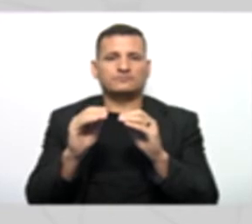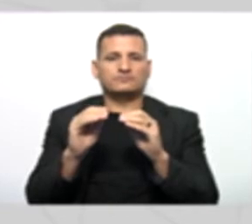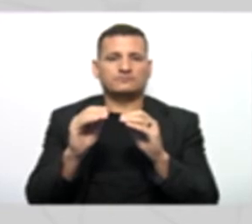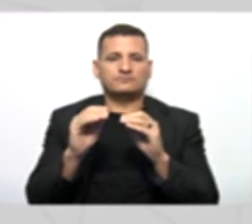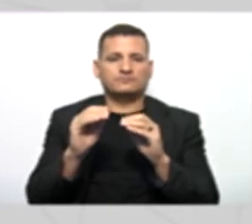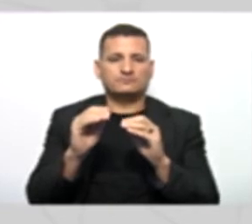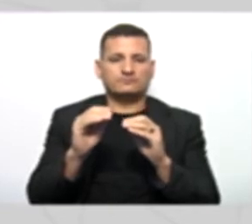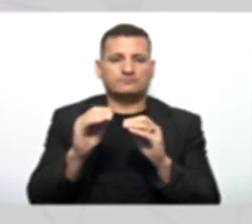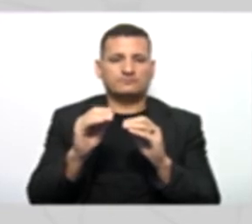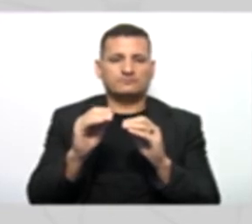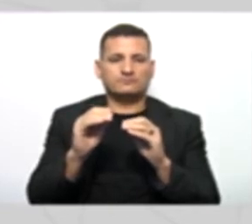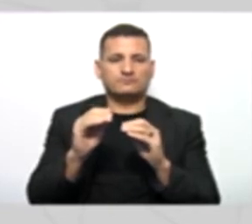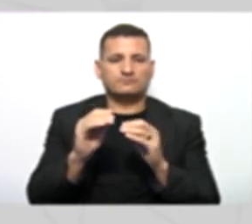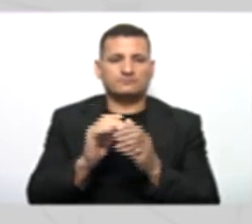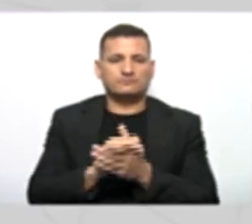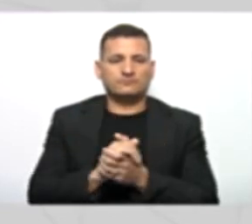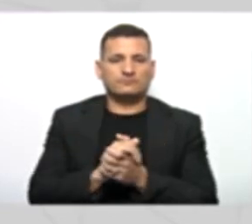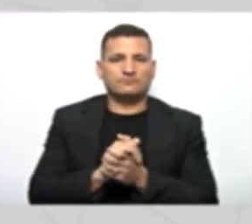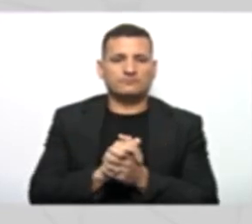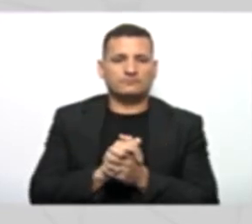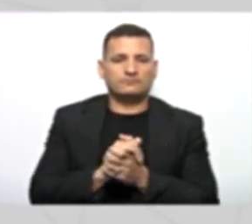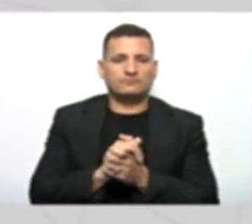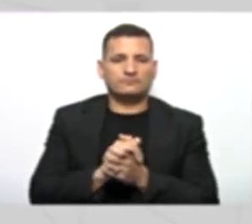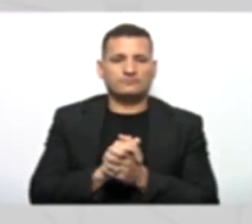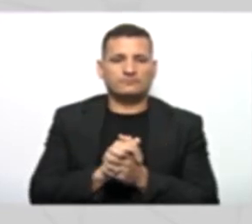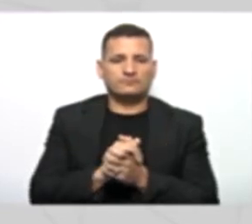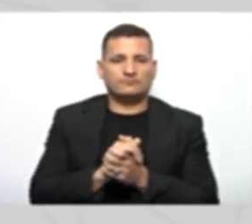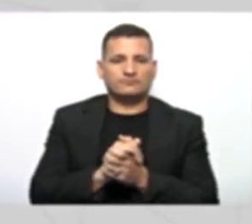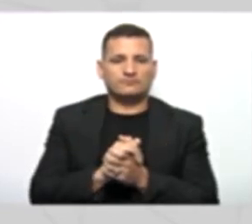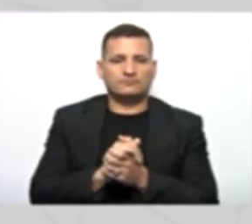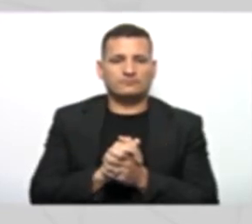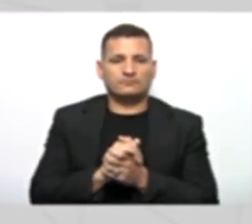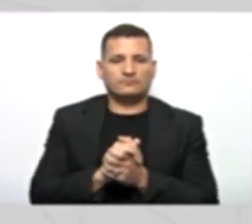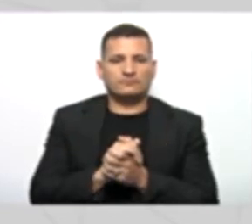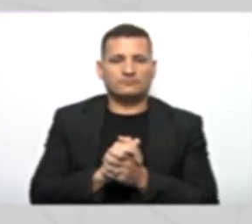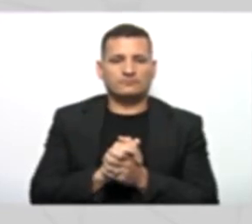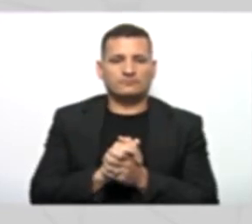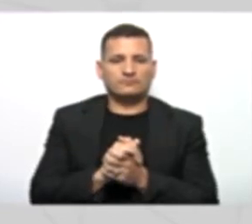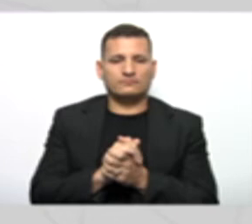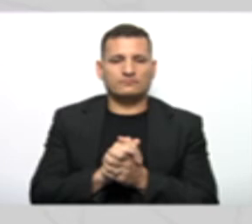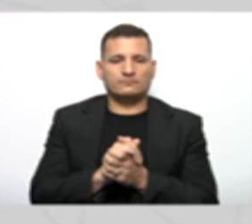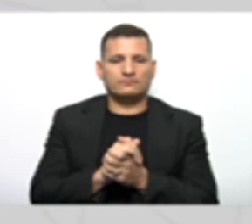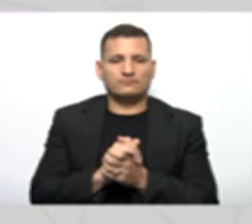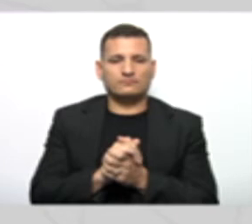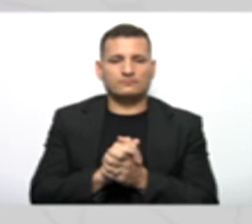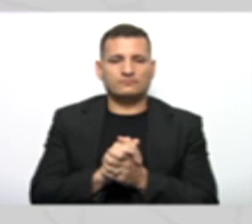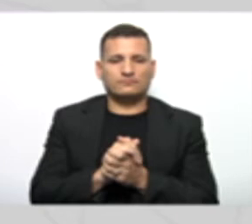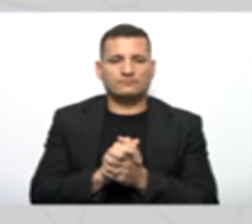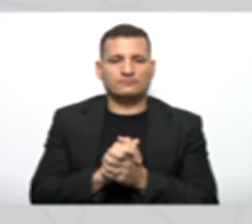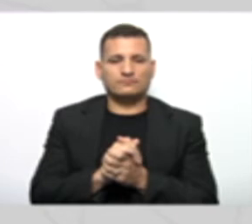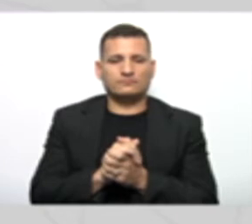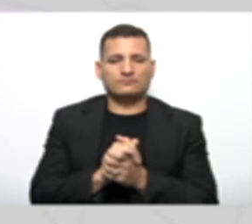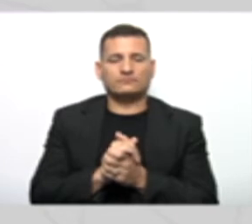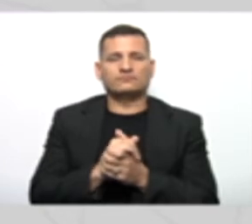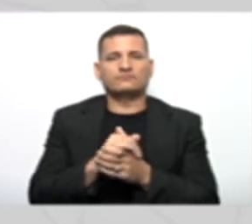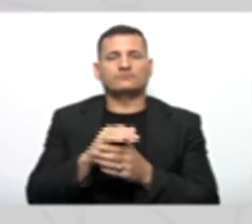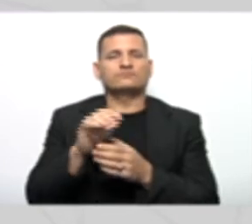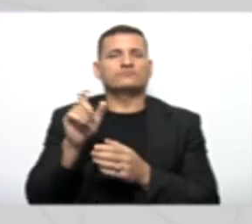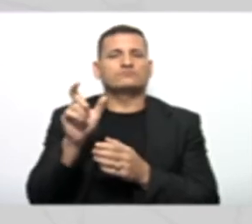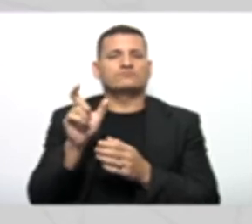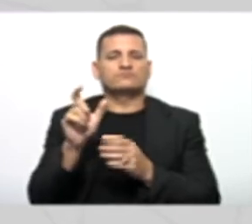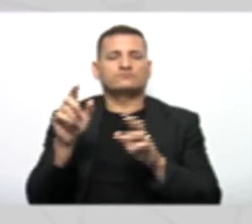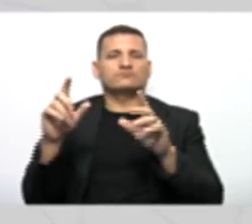Nós No método Construtor Da nossa classe Pessoa Física Nós precisamos Fazer a referência